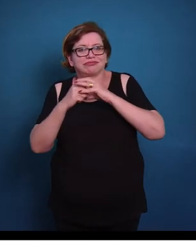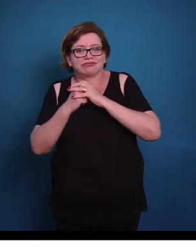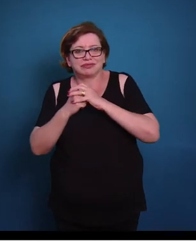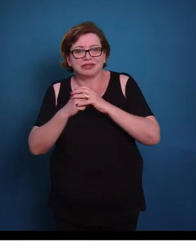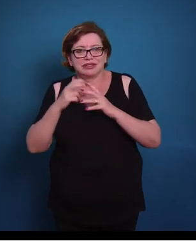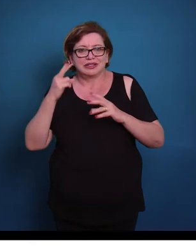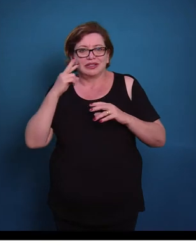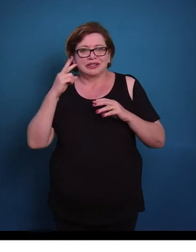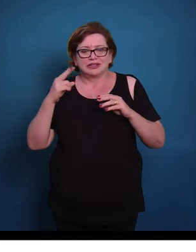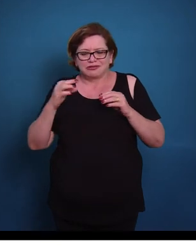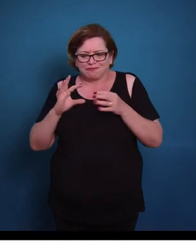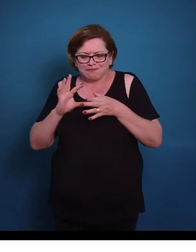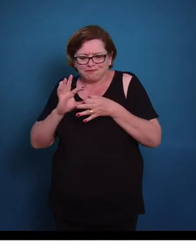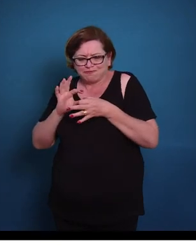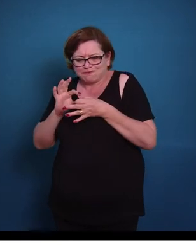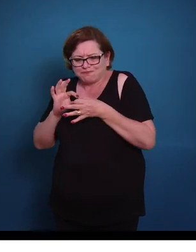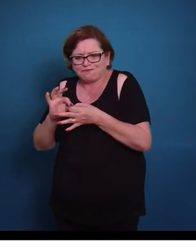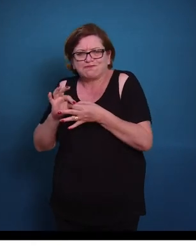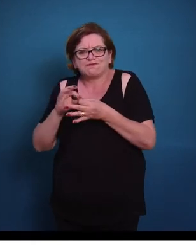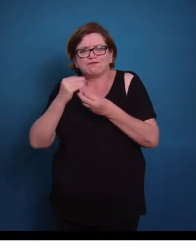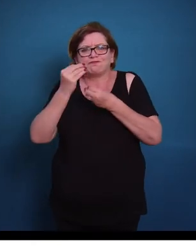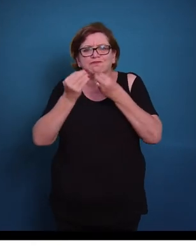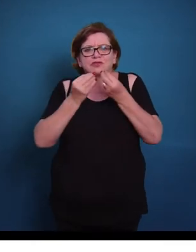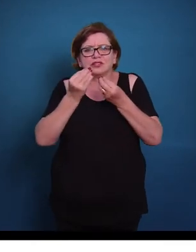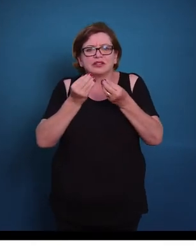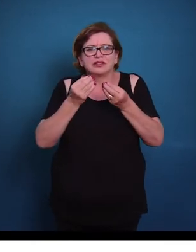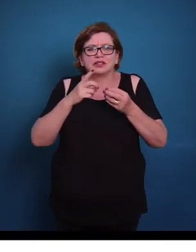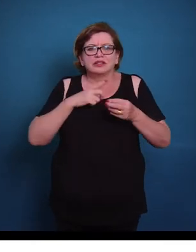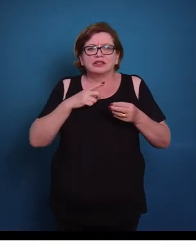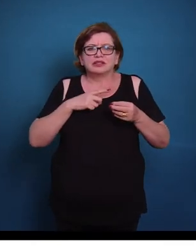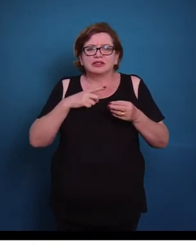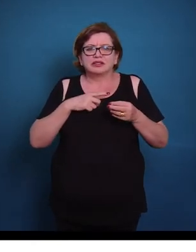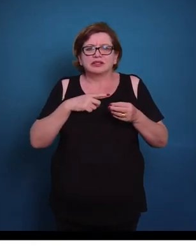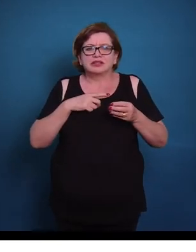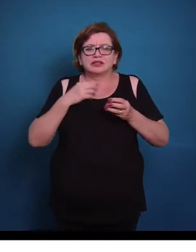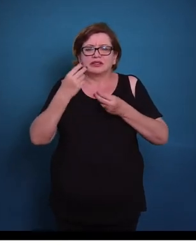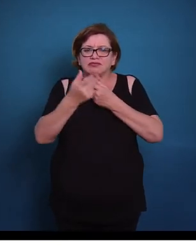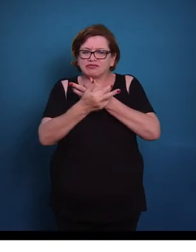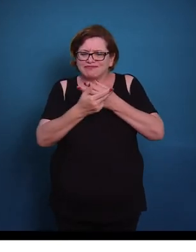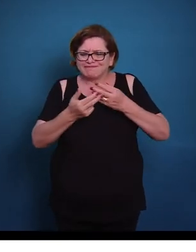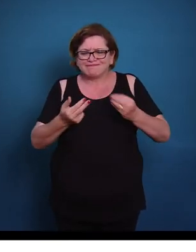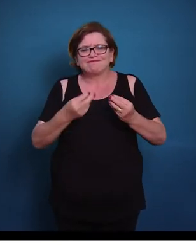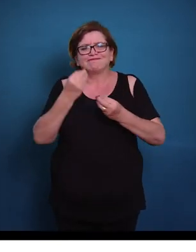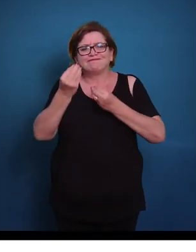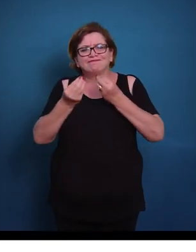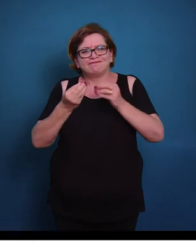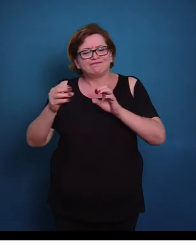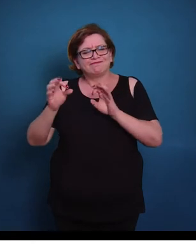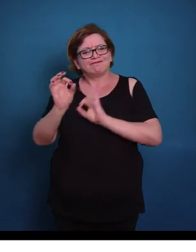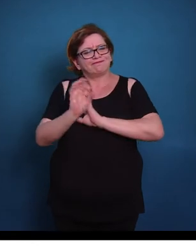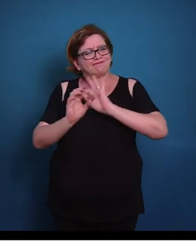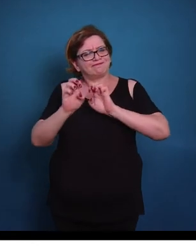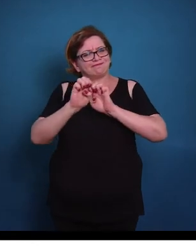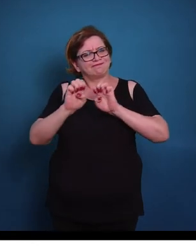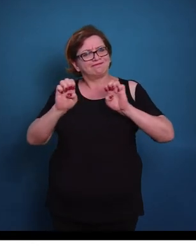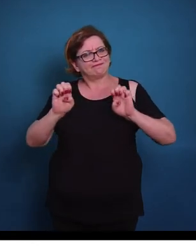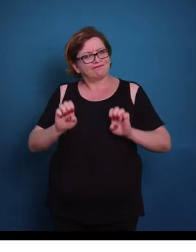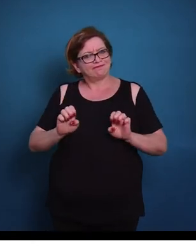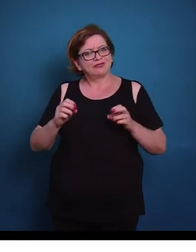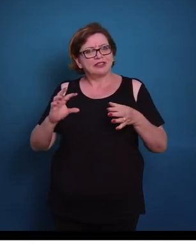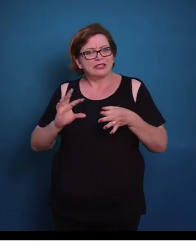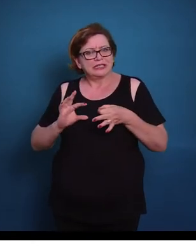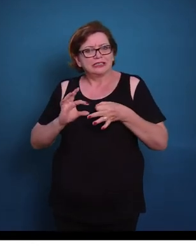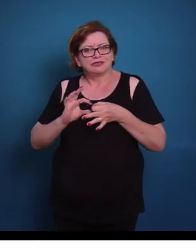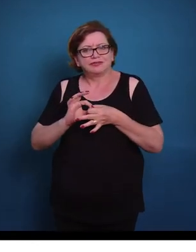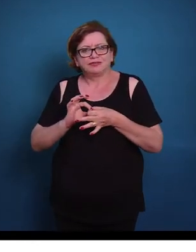interdigitalização aqui da membrana, e além disso nós temos desmossomos e outras estruturas que conectam essa